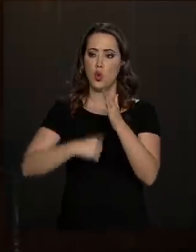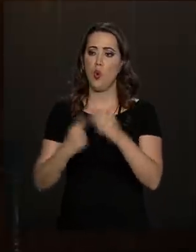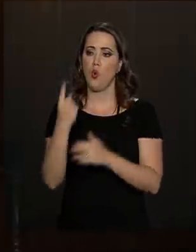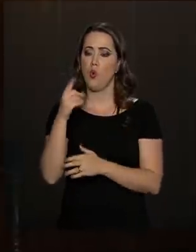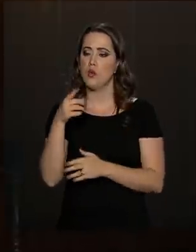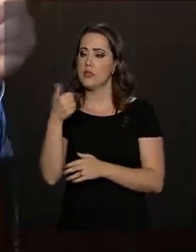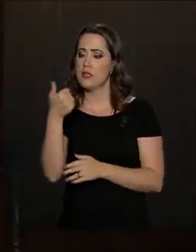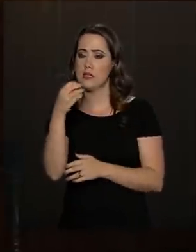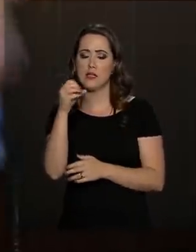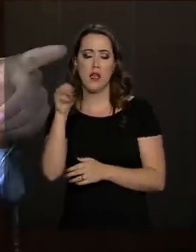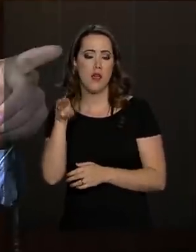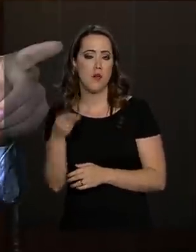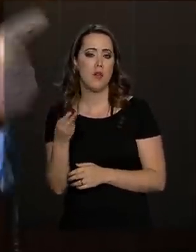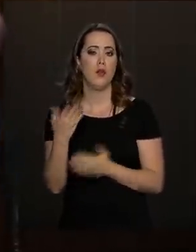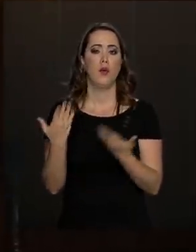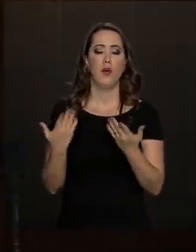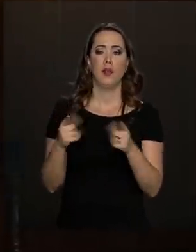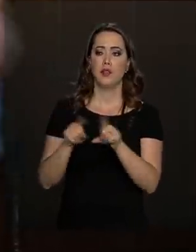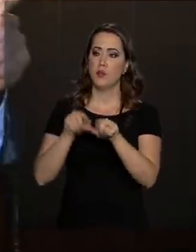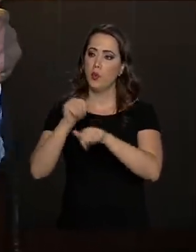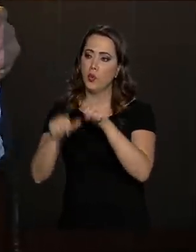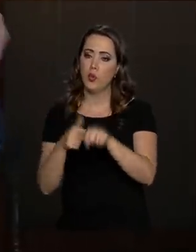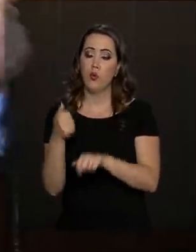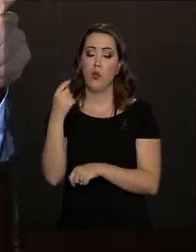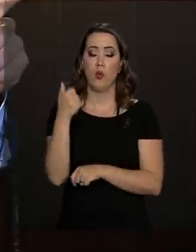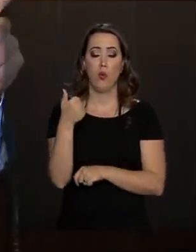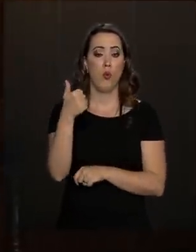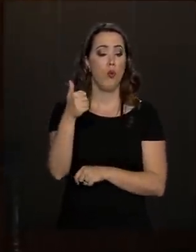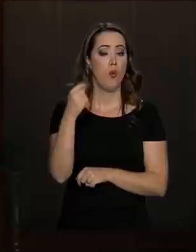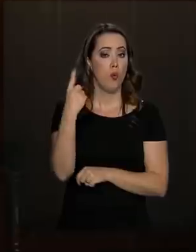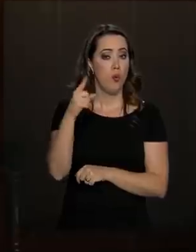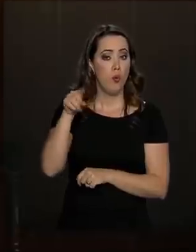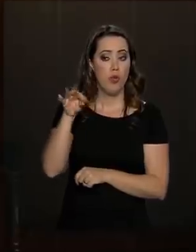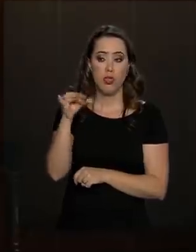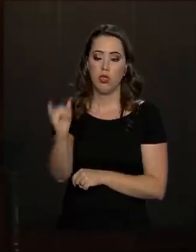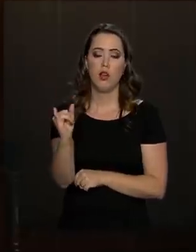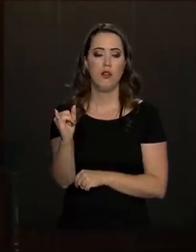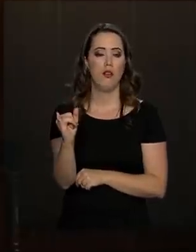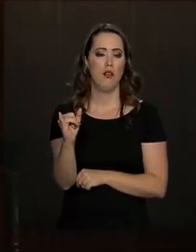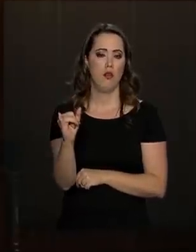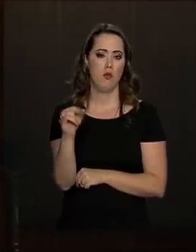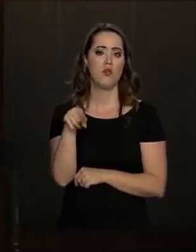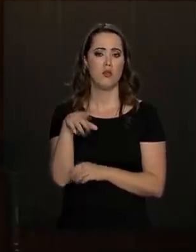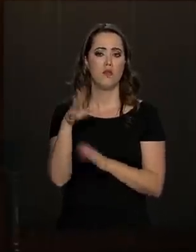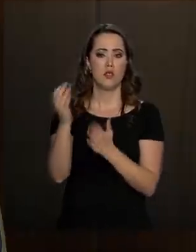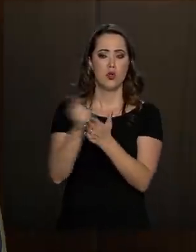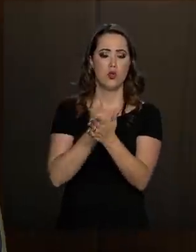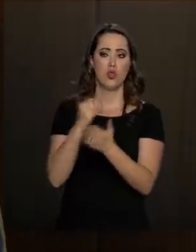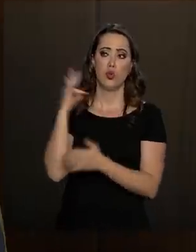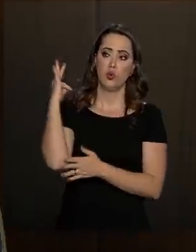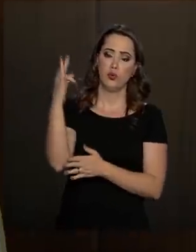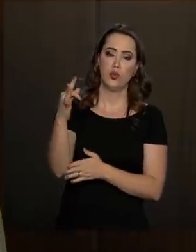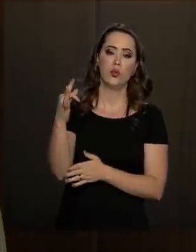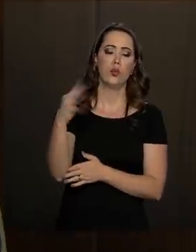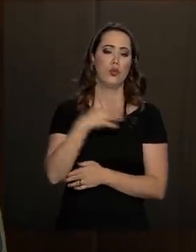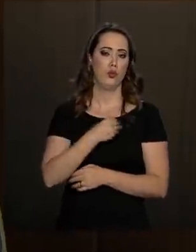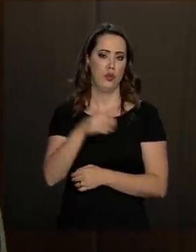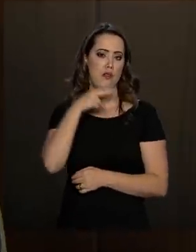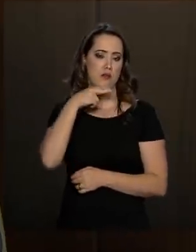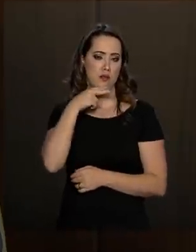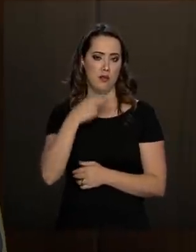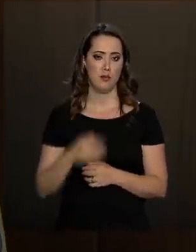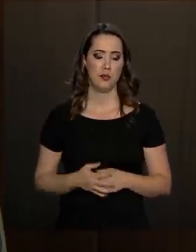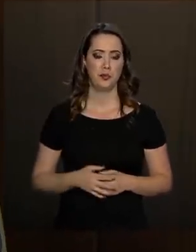bilhões, para 1 trilhão e 50, você acaba de sacar 100 bilhões de filhos e netos lá na frente. Só para finalizar,